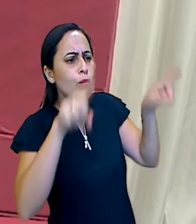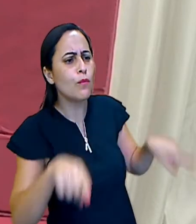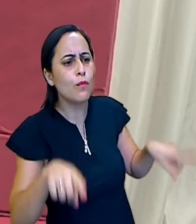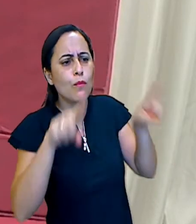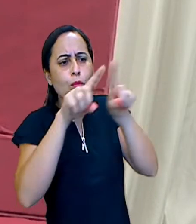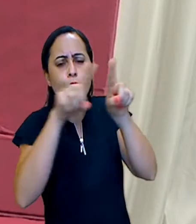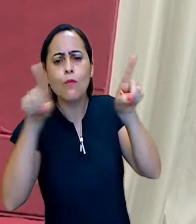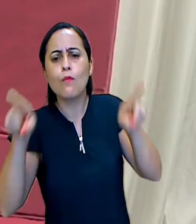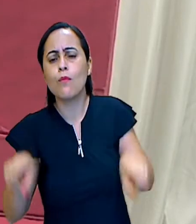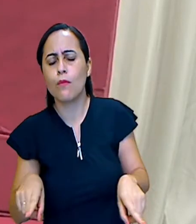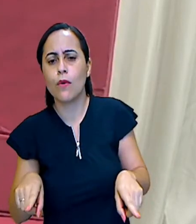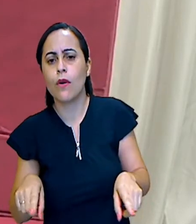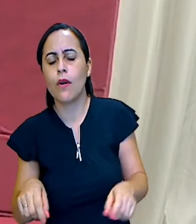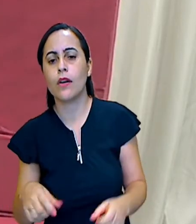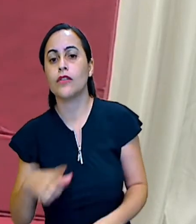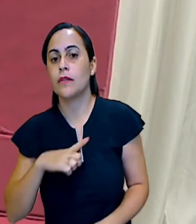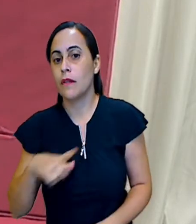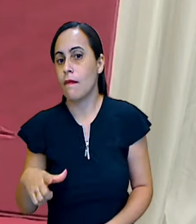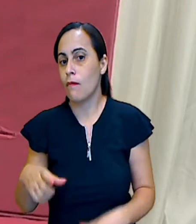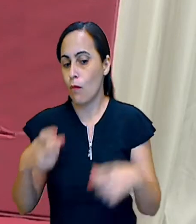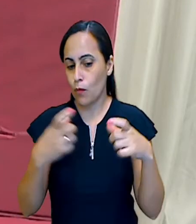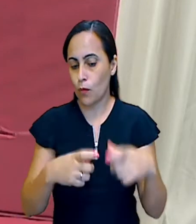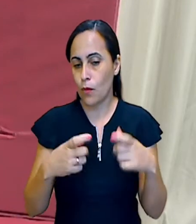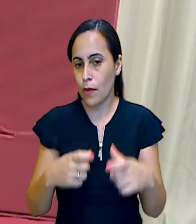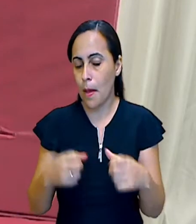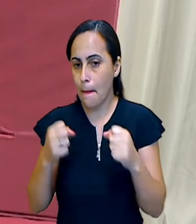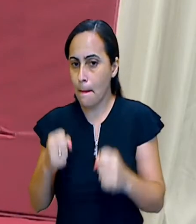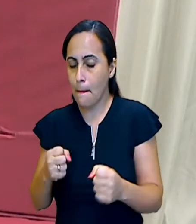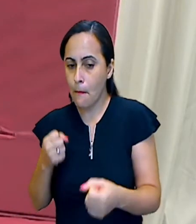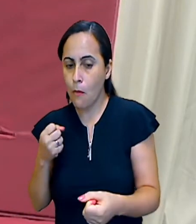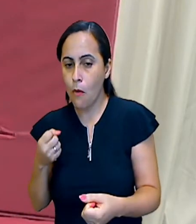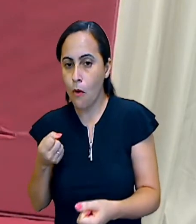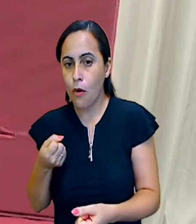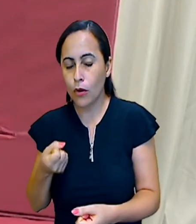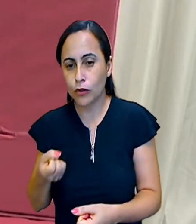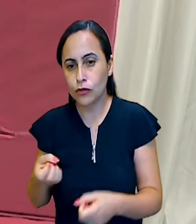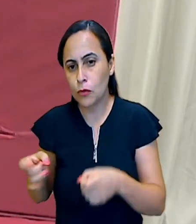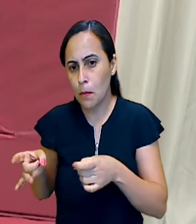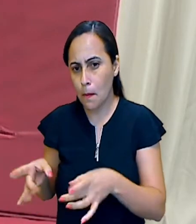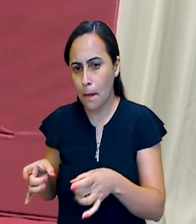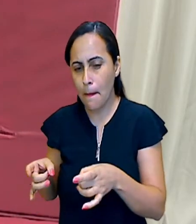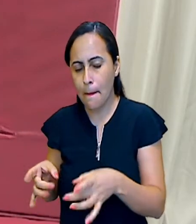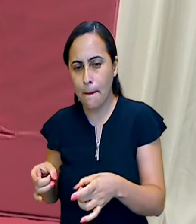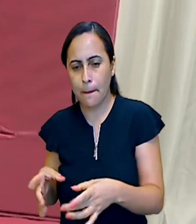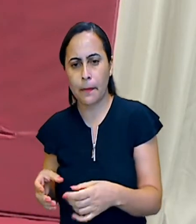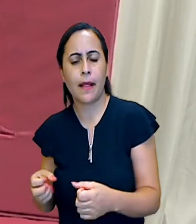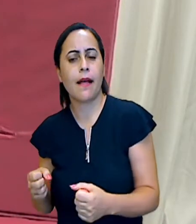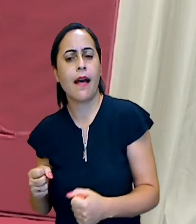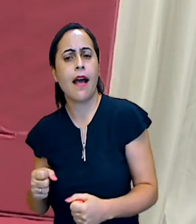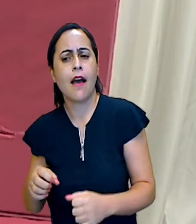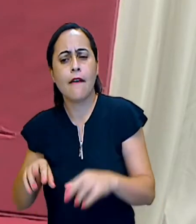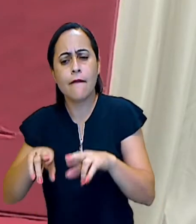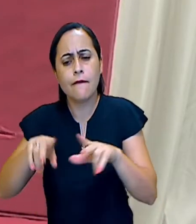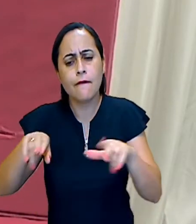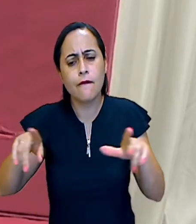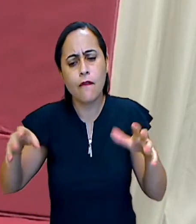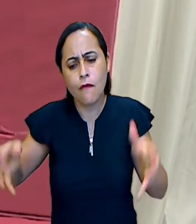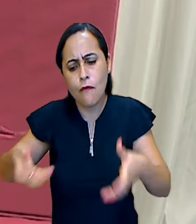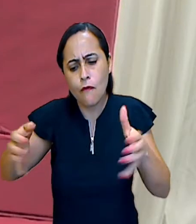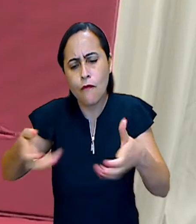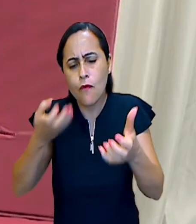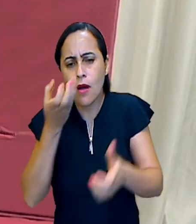onde pode comprar todas as frutas e verduras. Tem uma livraria que tem livros